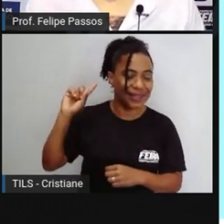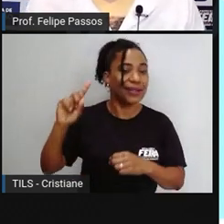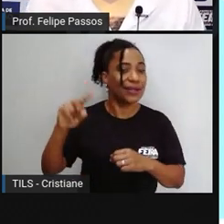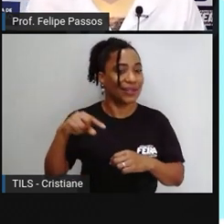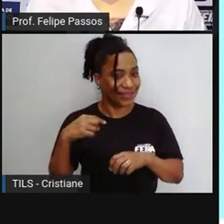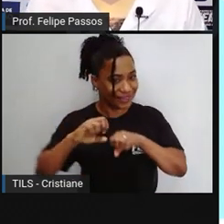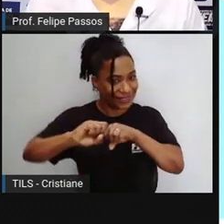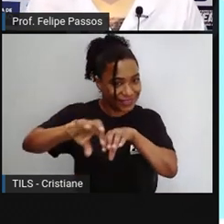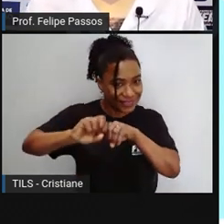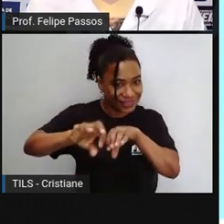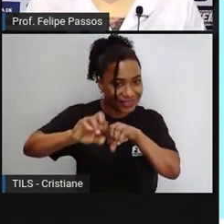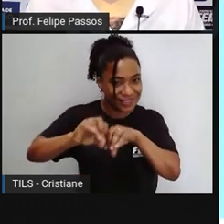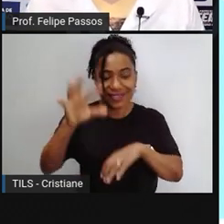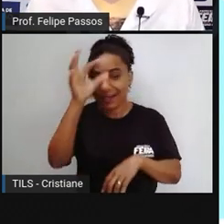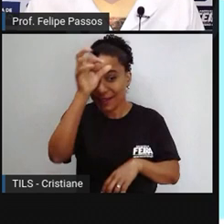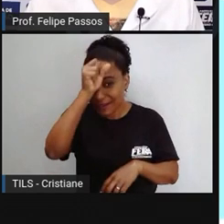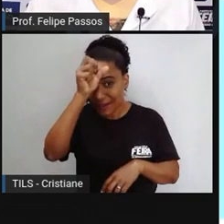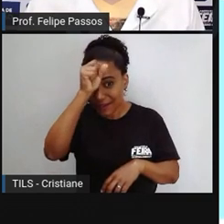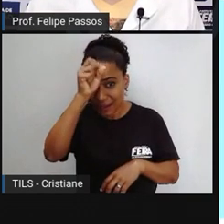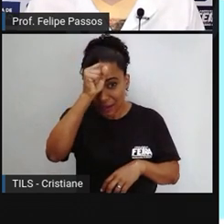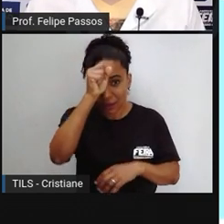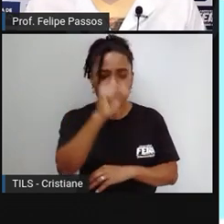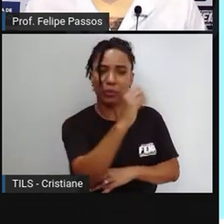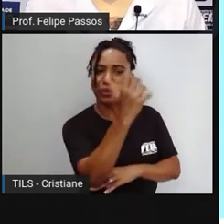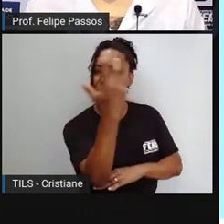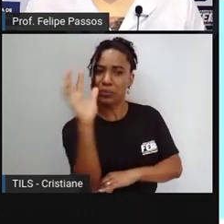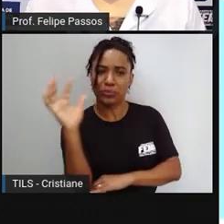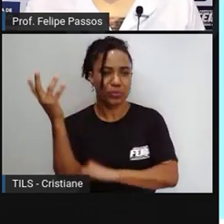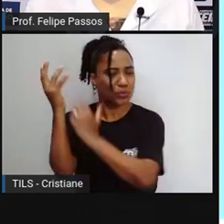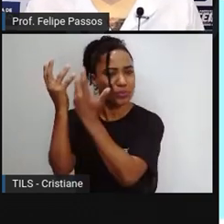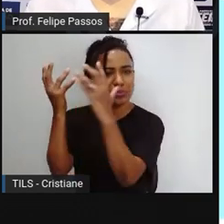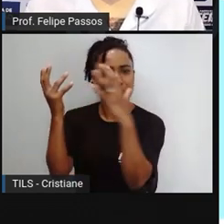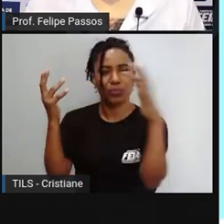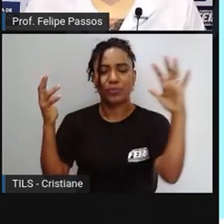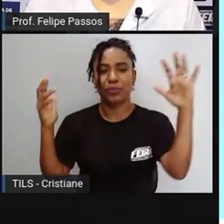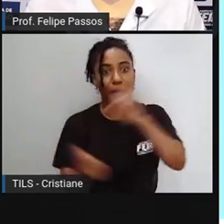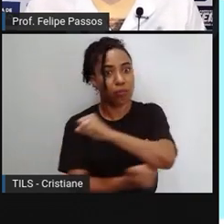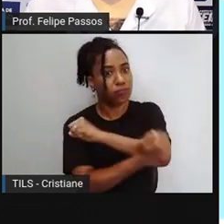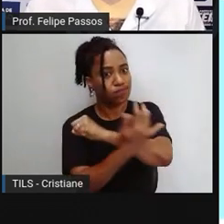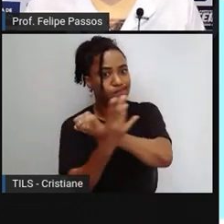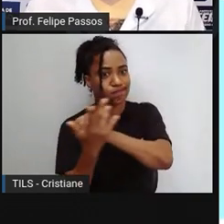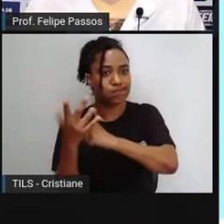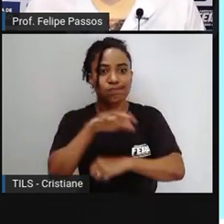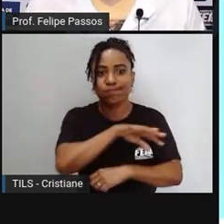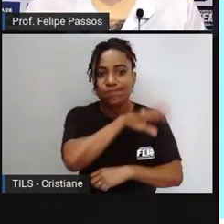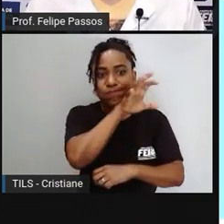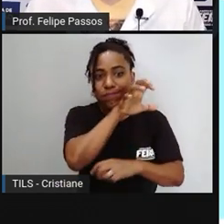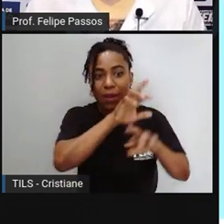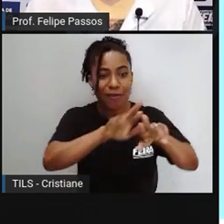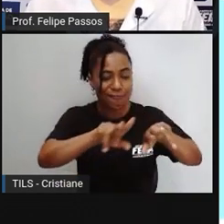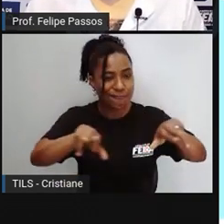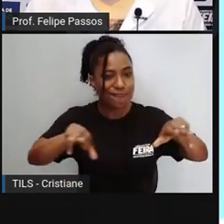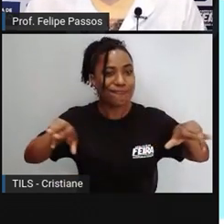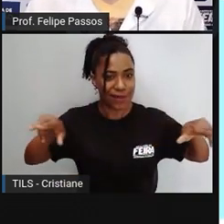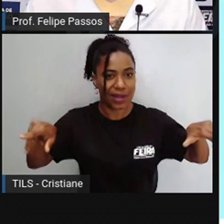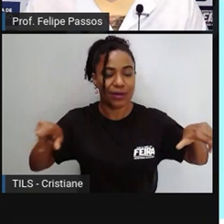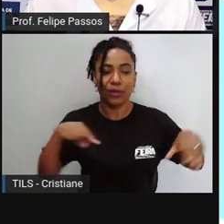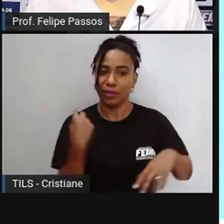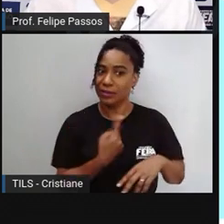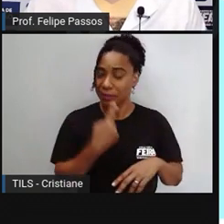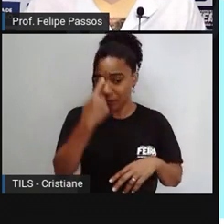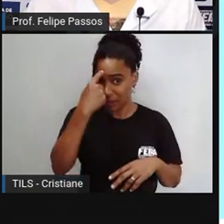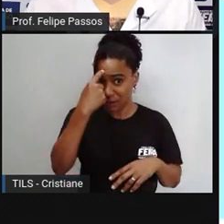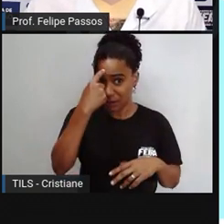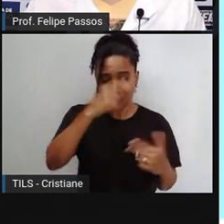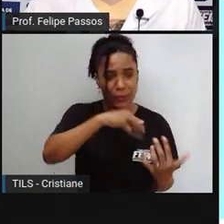questões ambientais são super importantes. Para pensar num futuro, a gente precisa pensar nas questões ambientais e